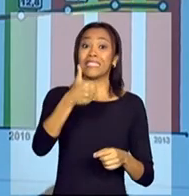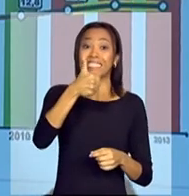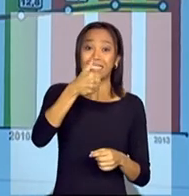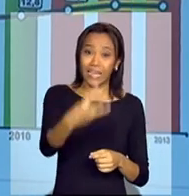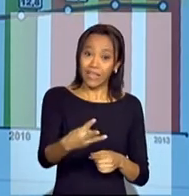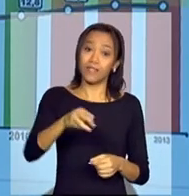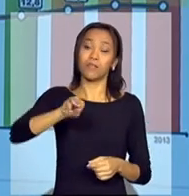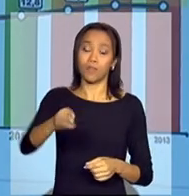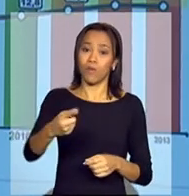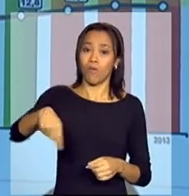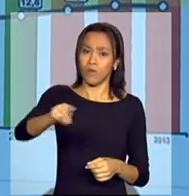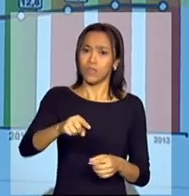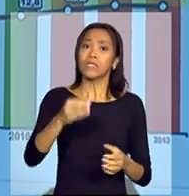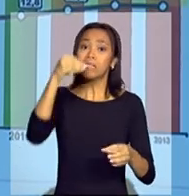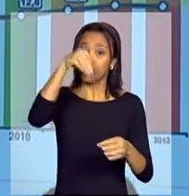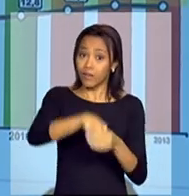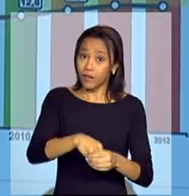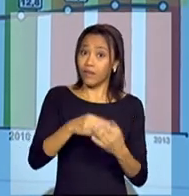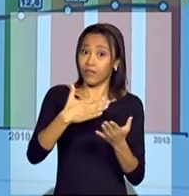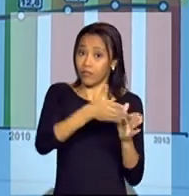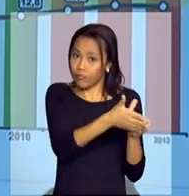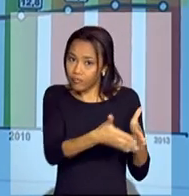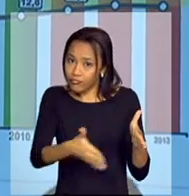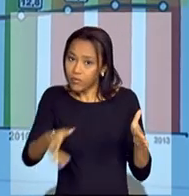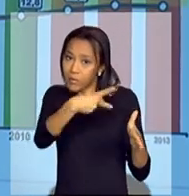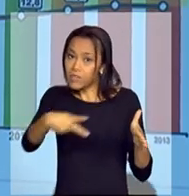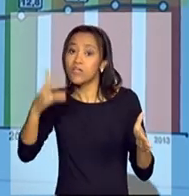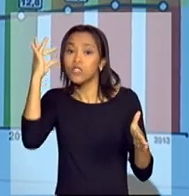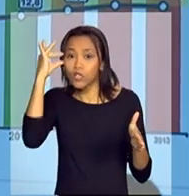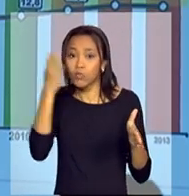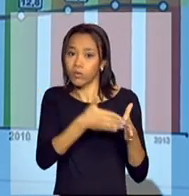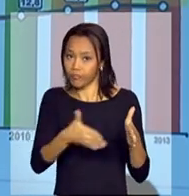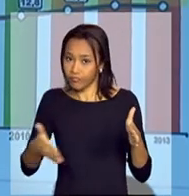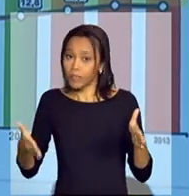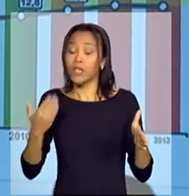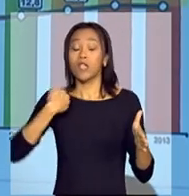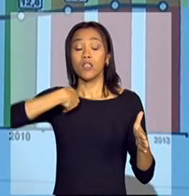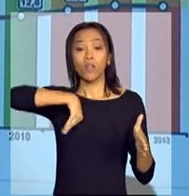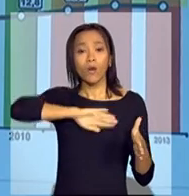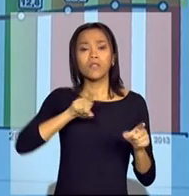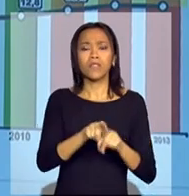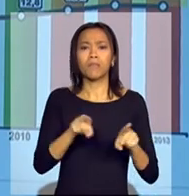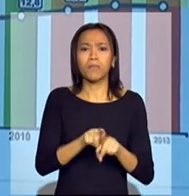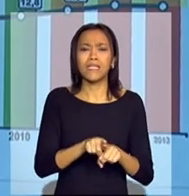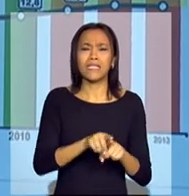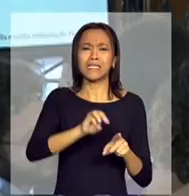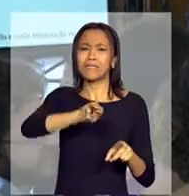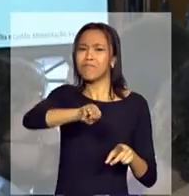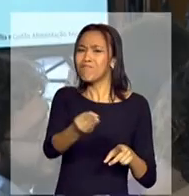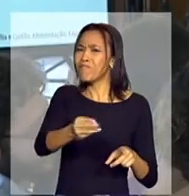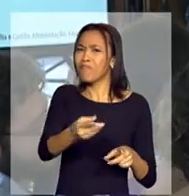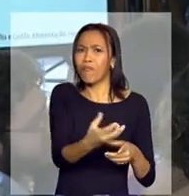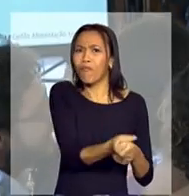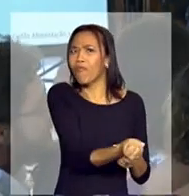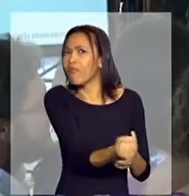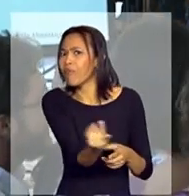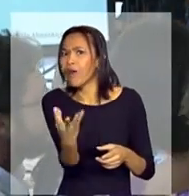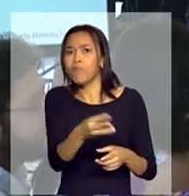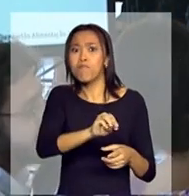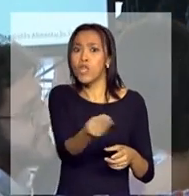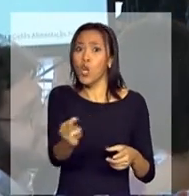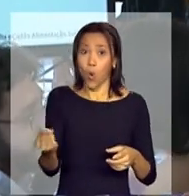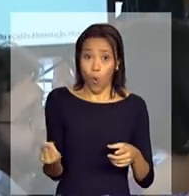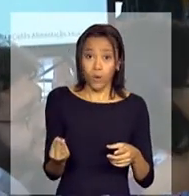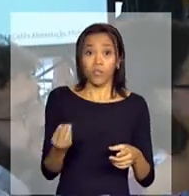dentro do mandato da presidenta Dilma, mas a grande busca ativa e a grande inclusão desses milhões e milhões de brasileiros. Hoje,